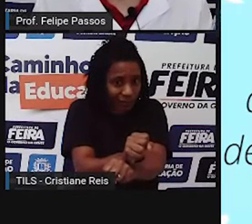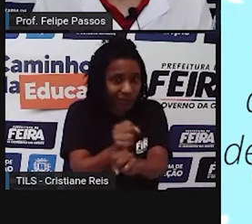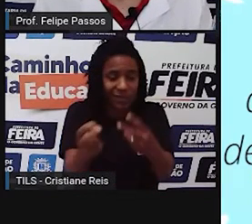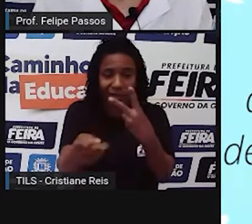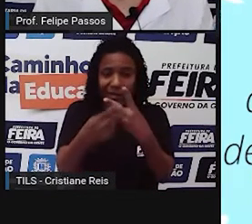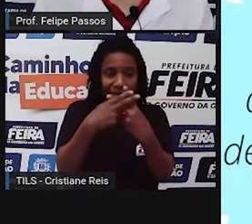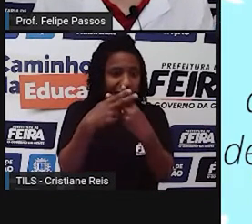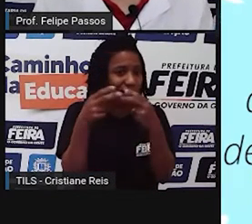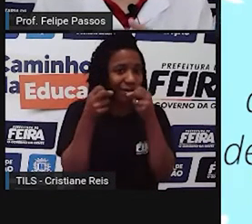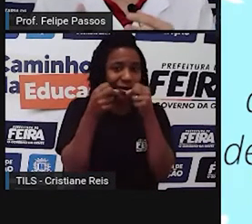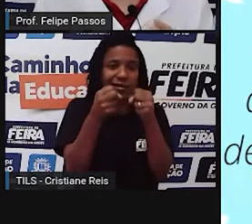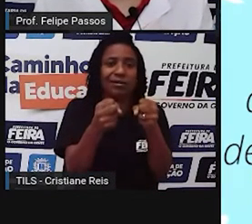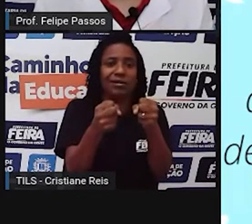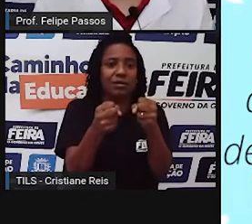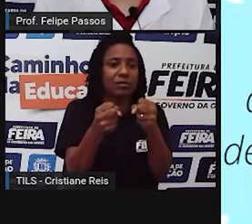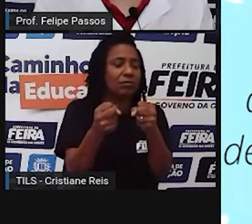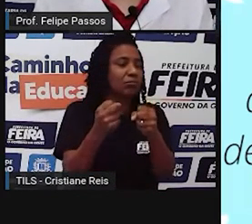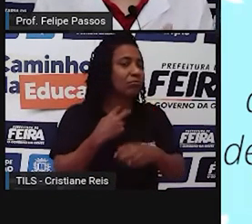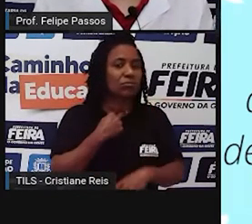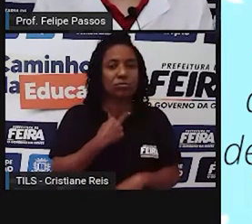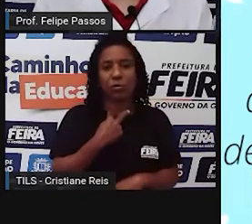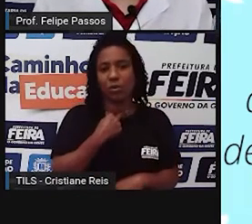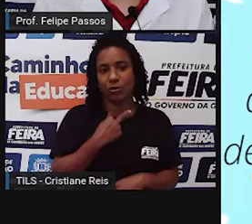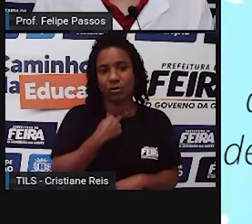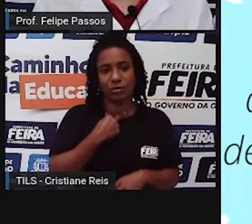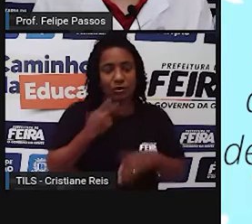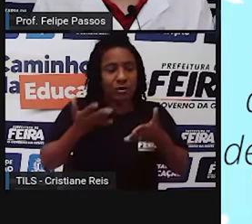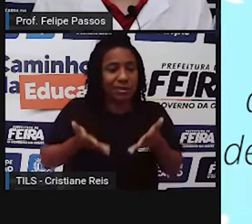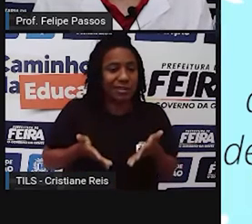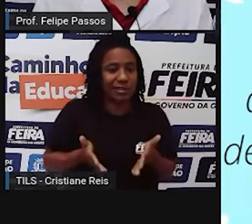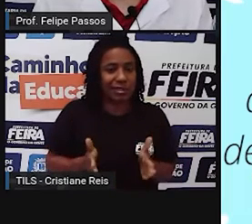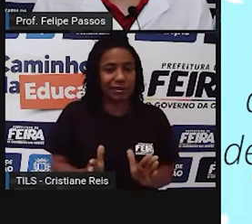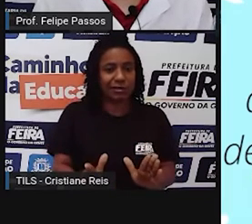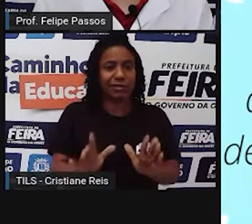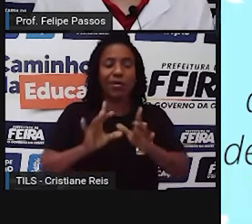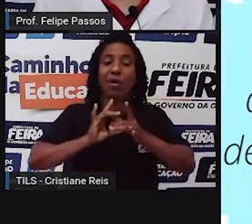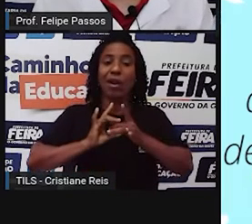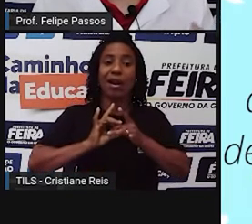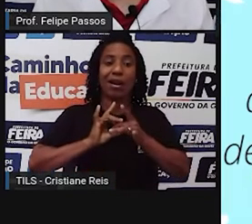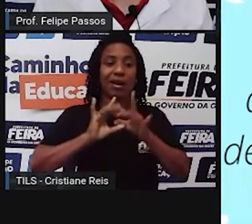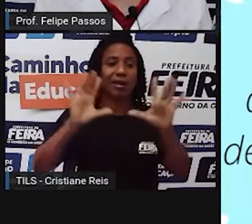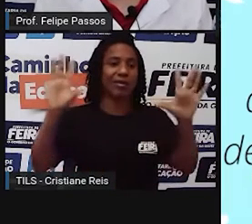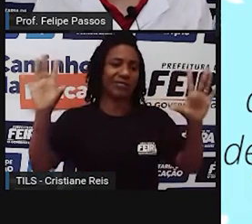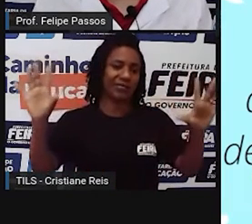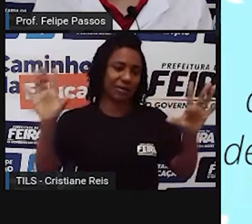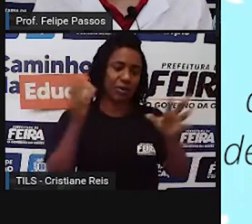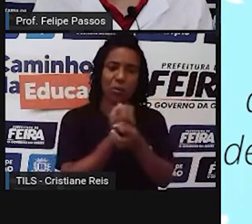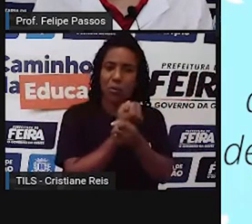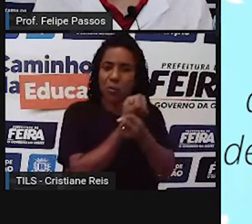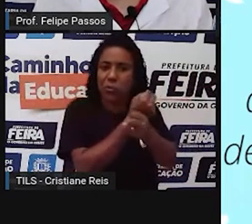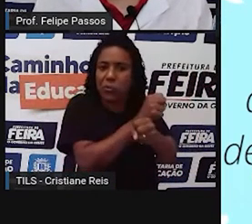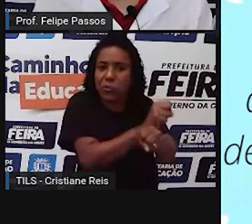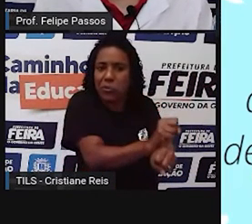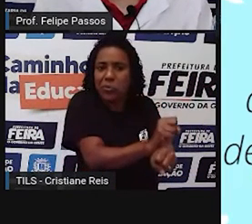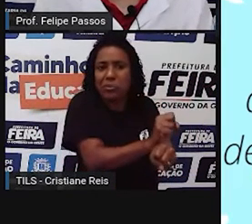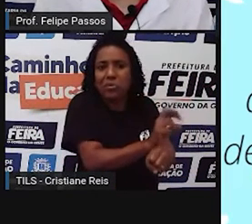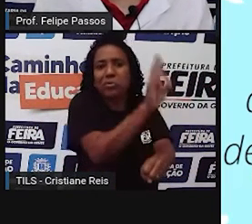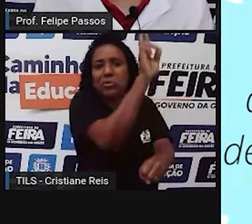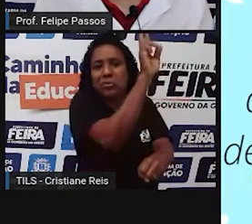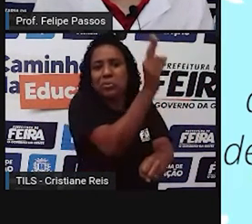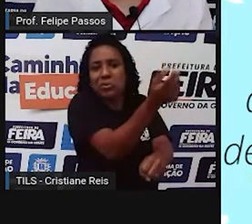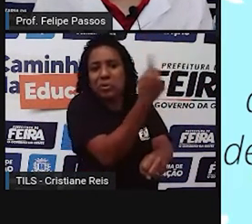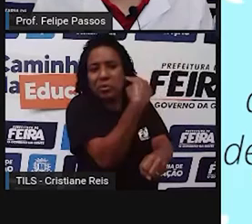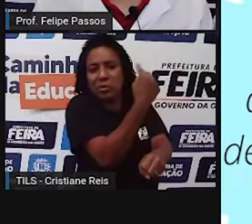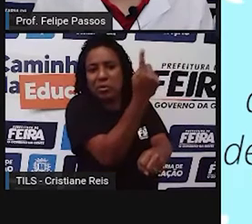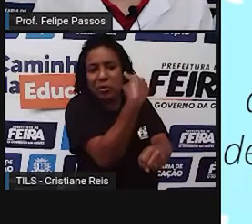que ser livre. Isso é o mínimo para que a pessoa tenha dignidade. Ela não pode ser propriedade de ninguém. Então, aí você já